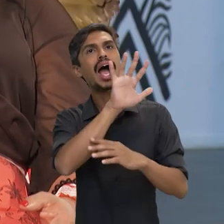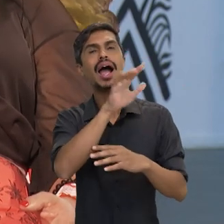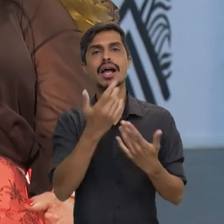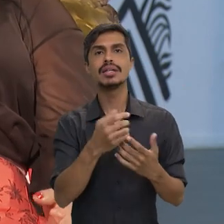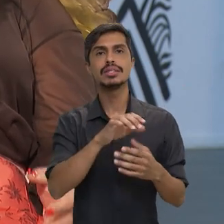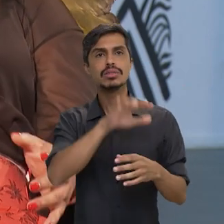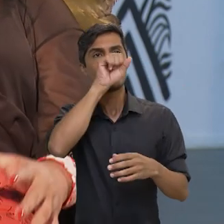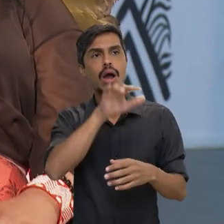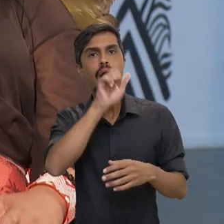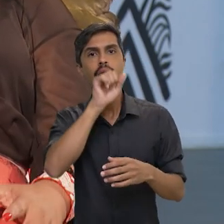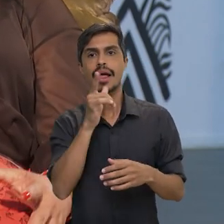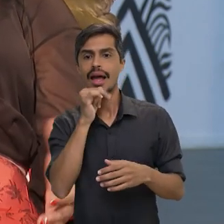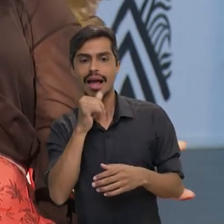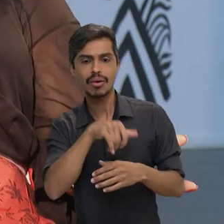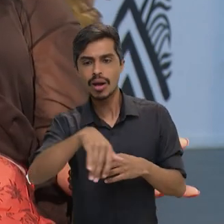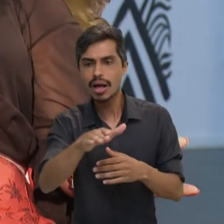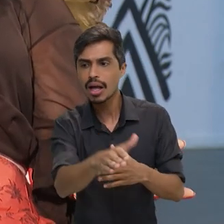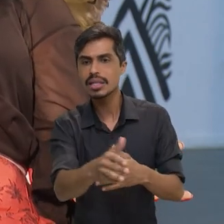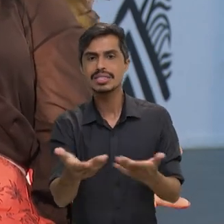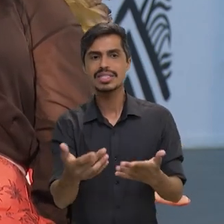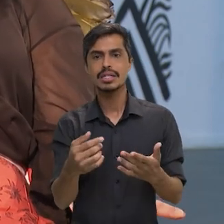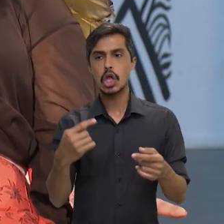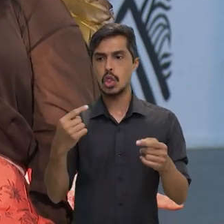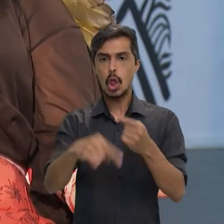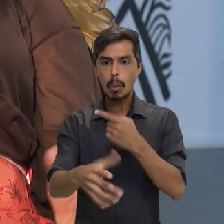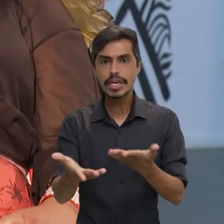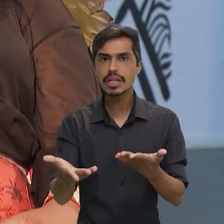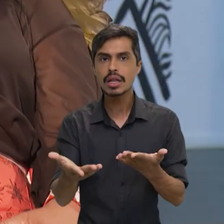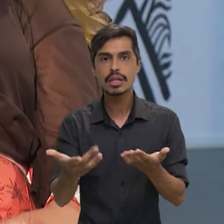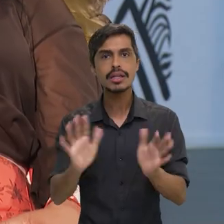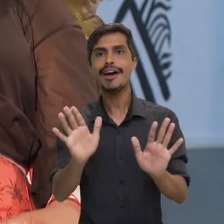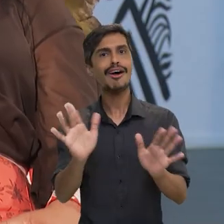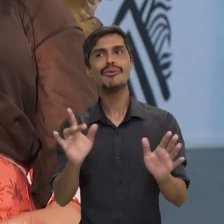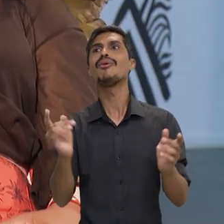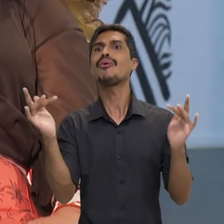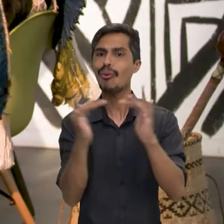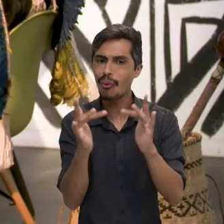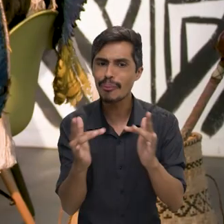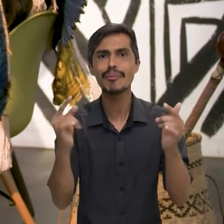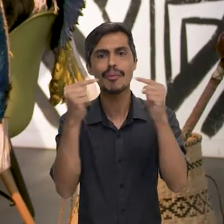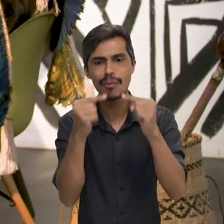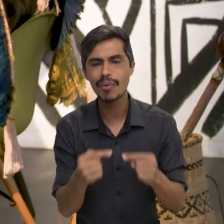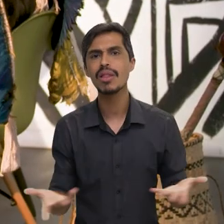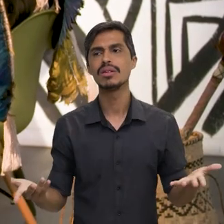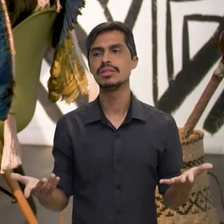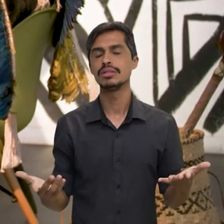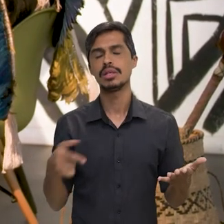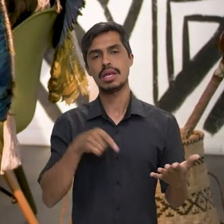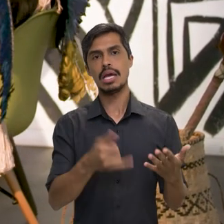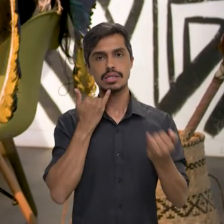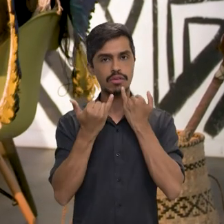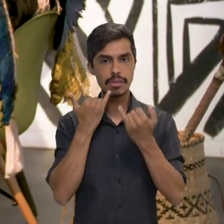Na água. Então, não dá, não dá para pensar o futuro. Então, eu acho que esse é um dado